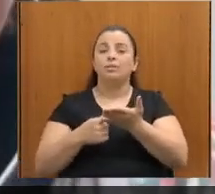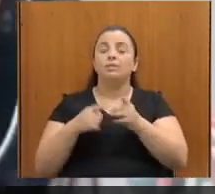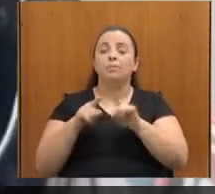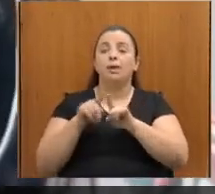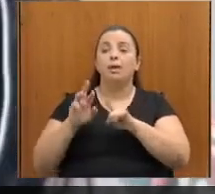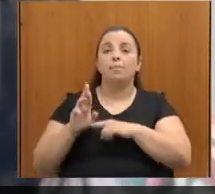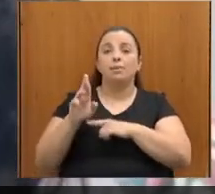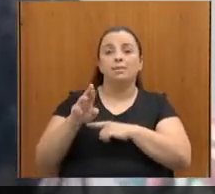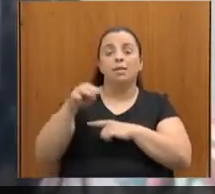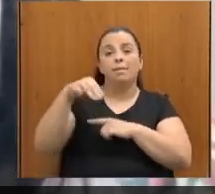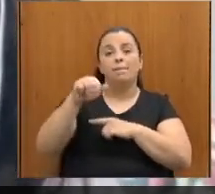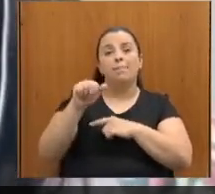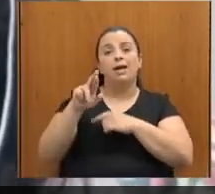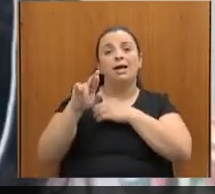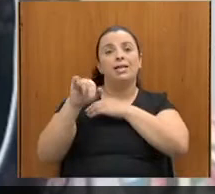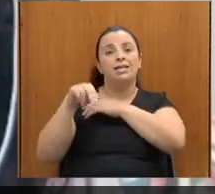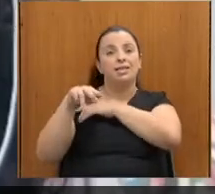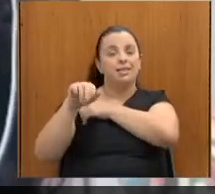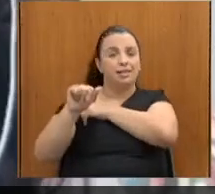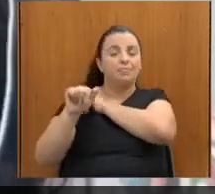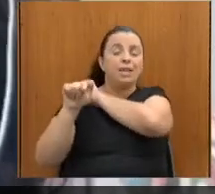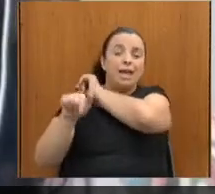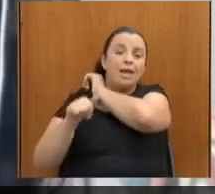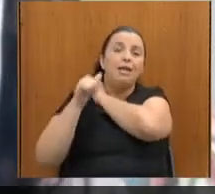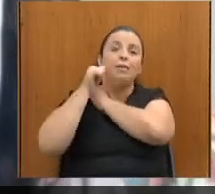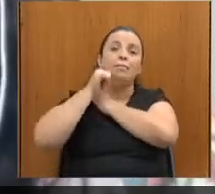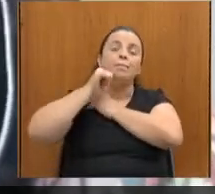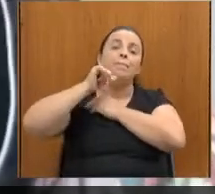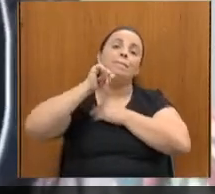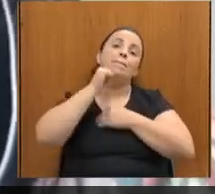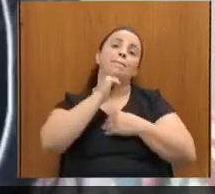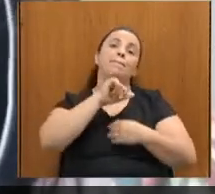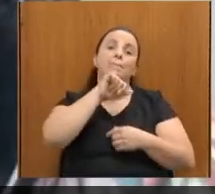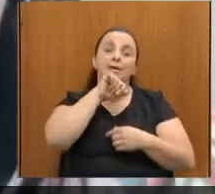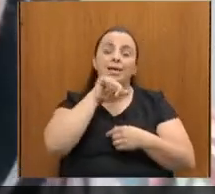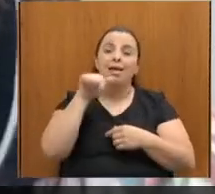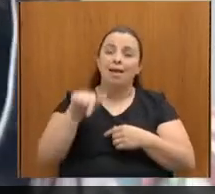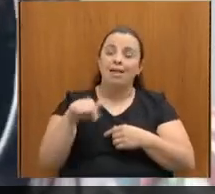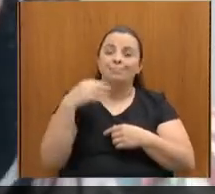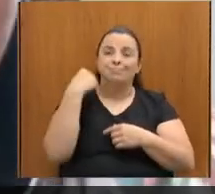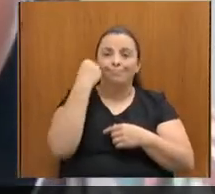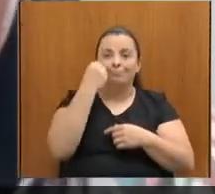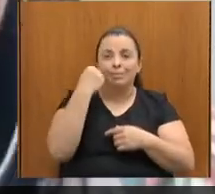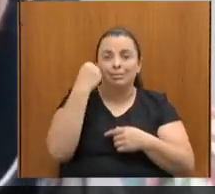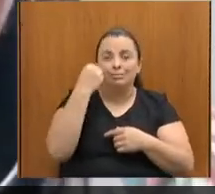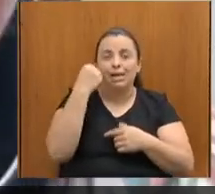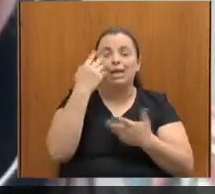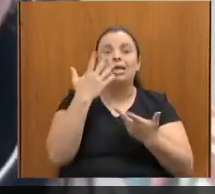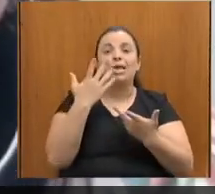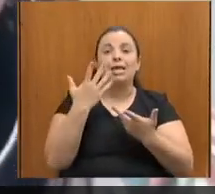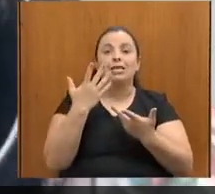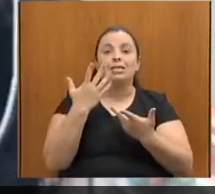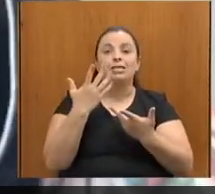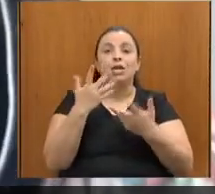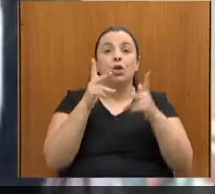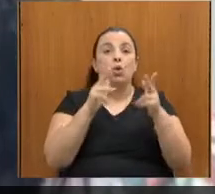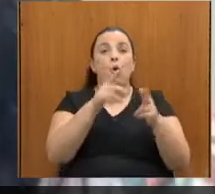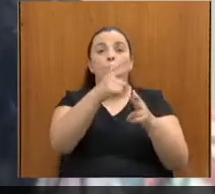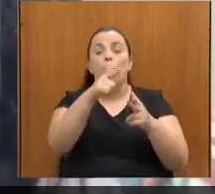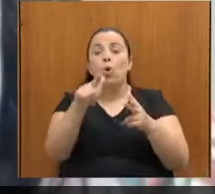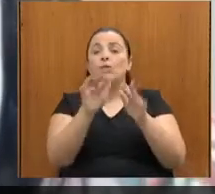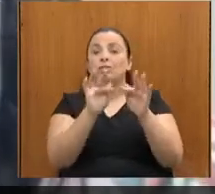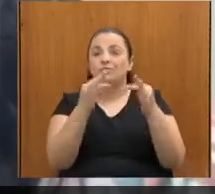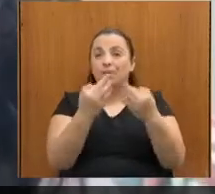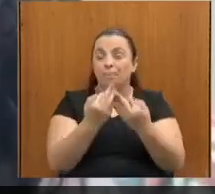que é mãe, que está aqui representando a dura realidade de todas as famílias brasileiras que têm pessoas